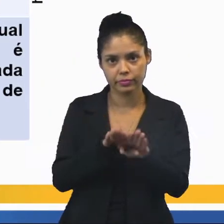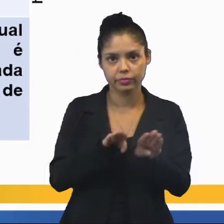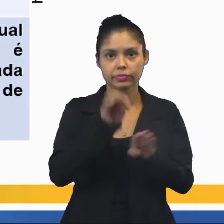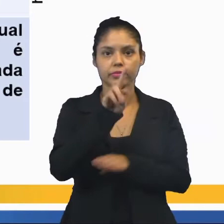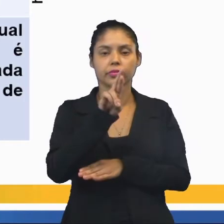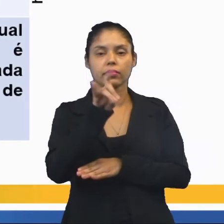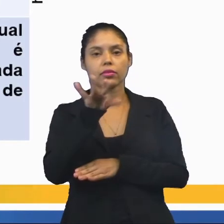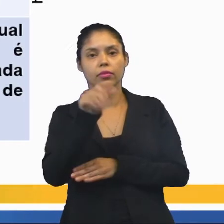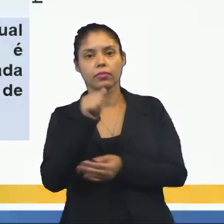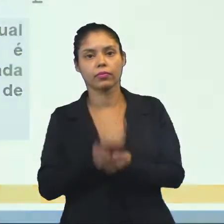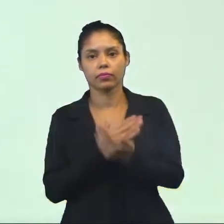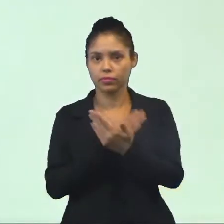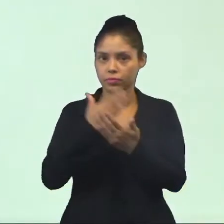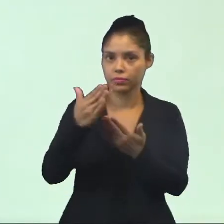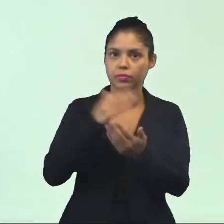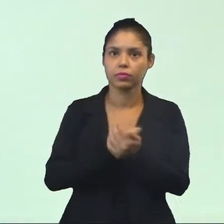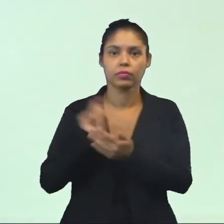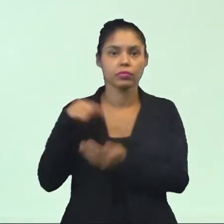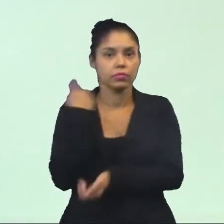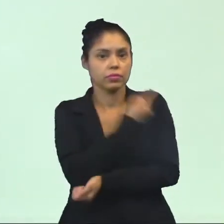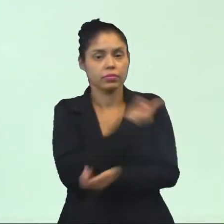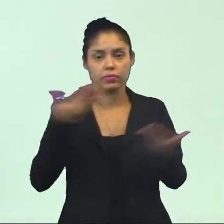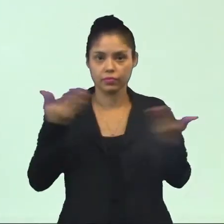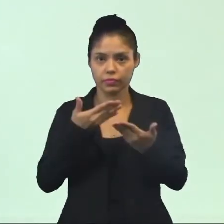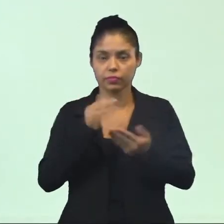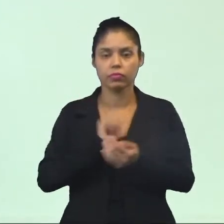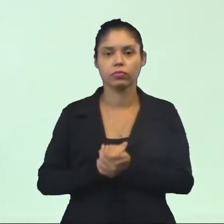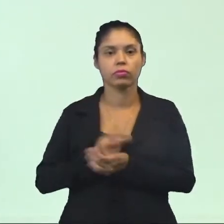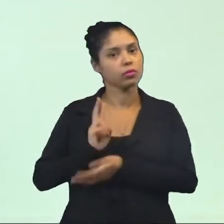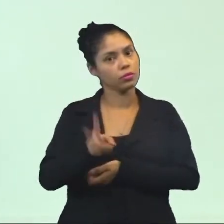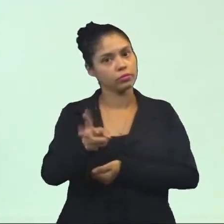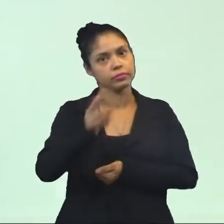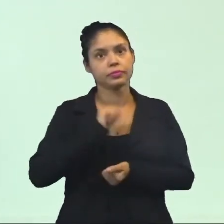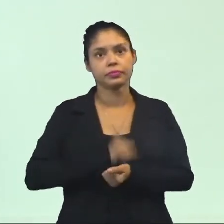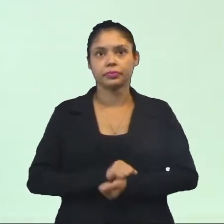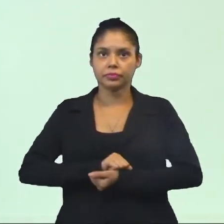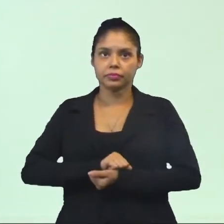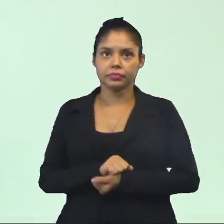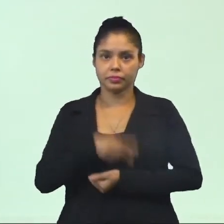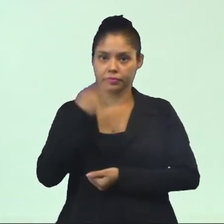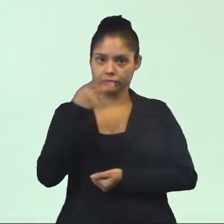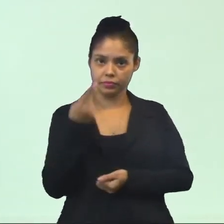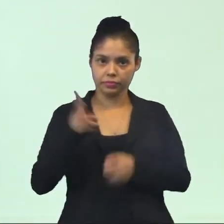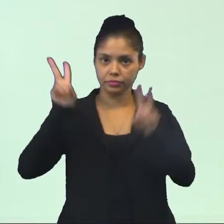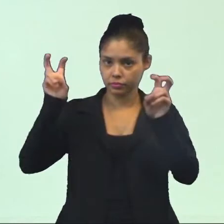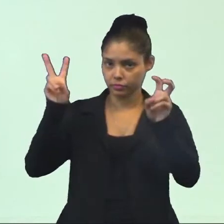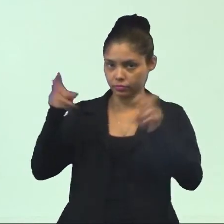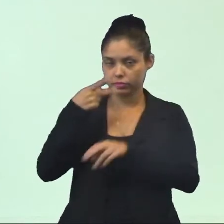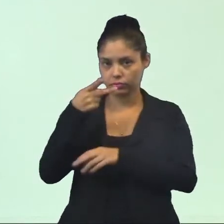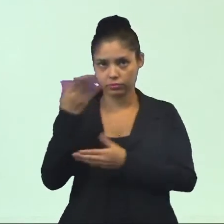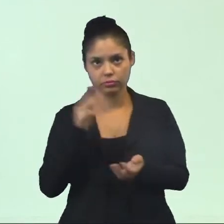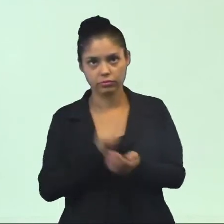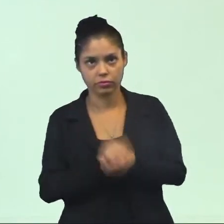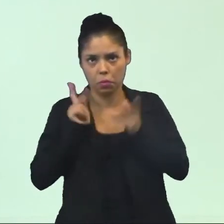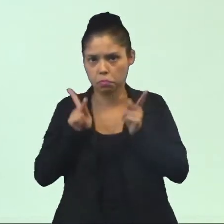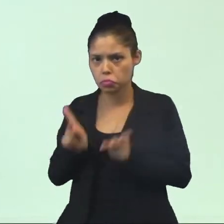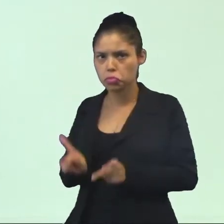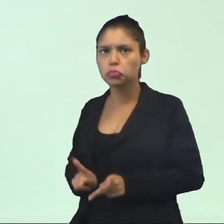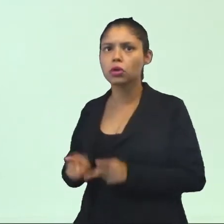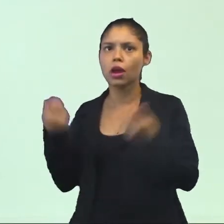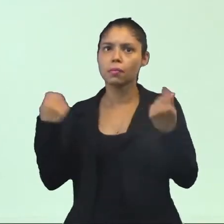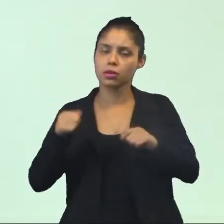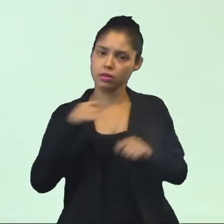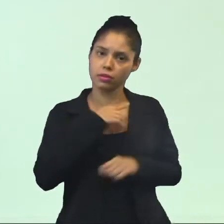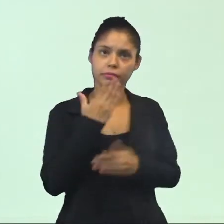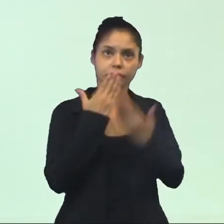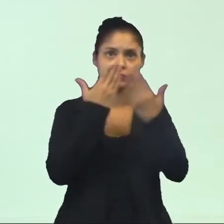iniciação. Nós vamos agora dar continuidade falando a respeito da postura que a gente deve